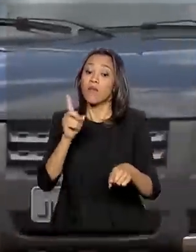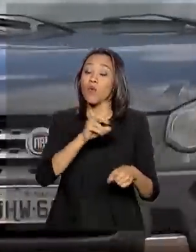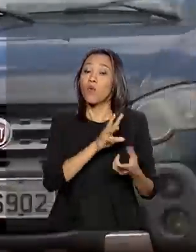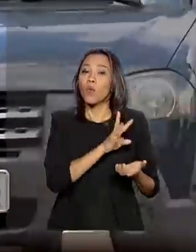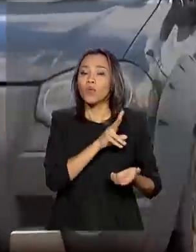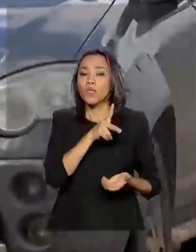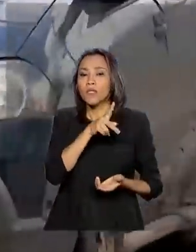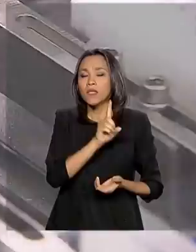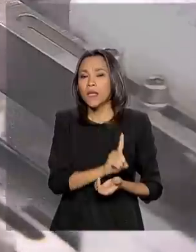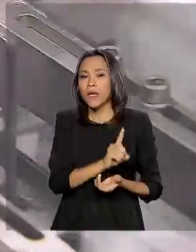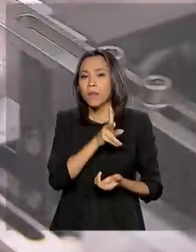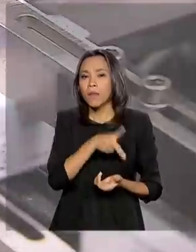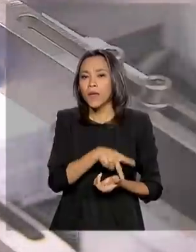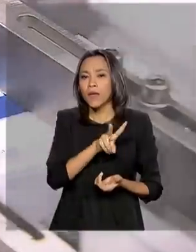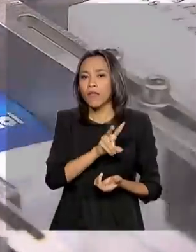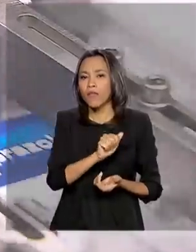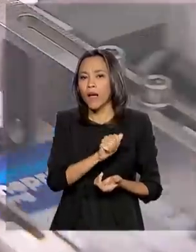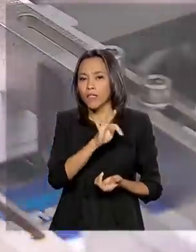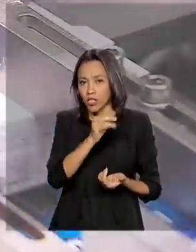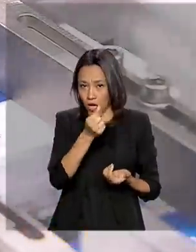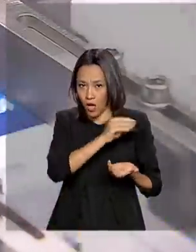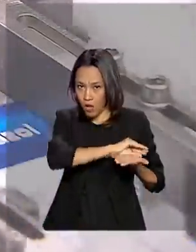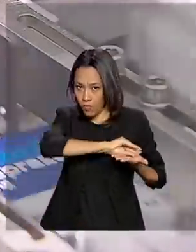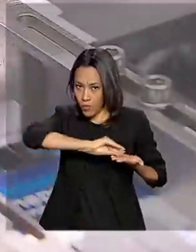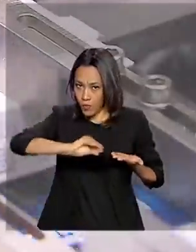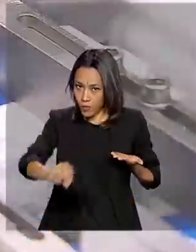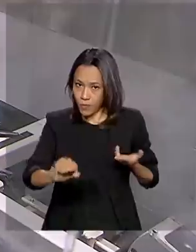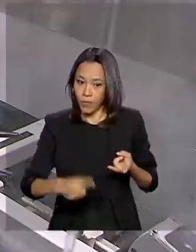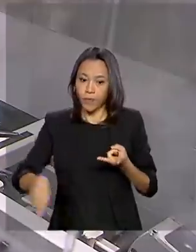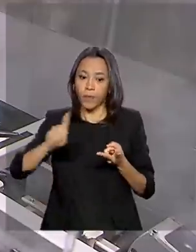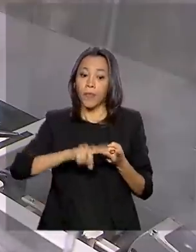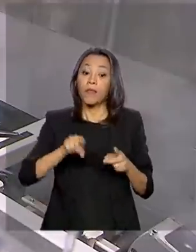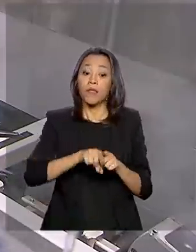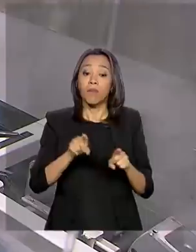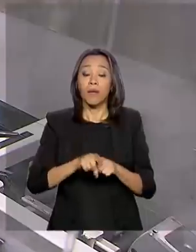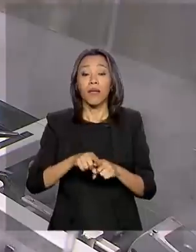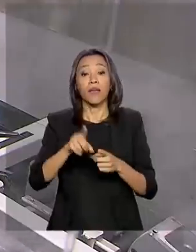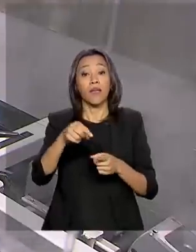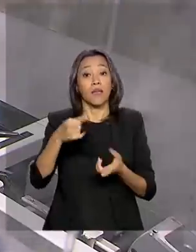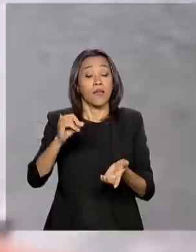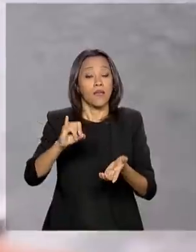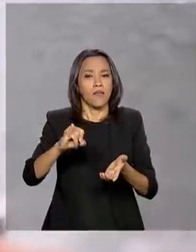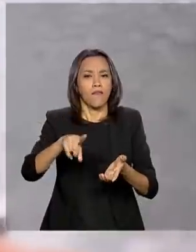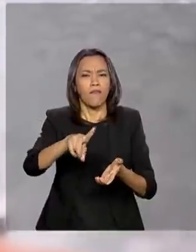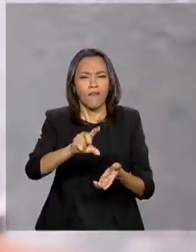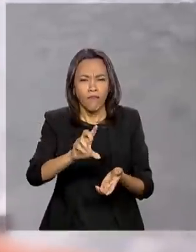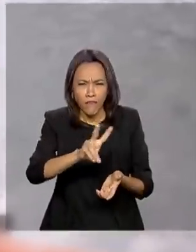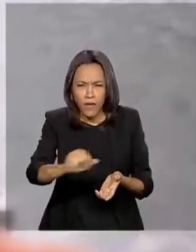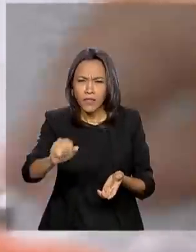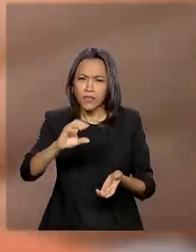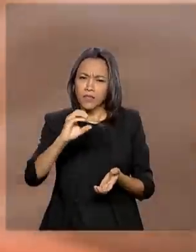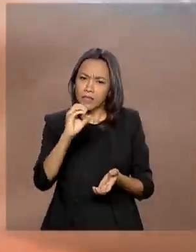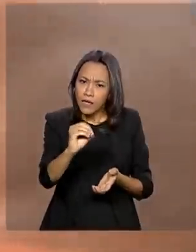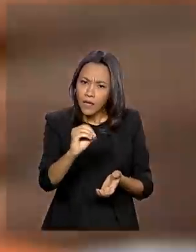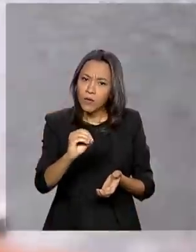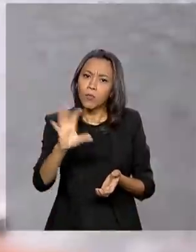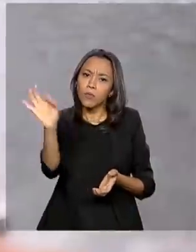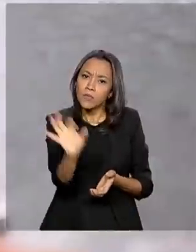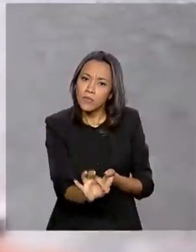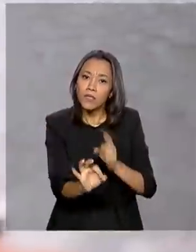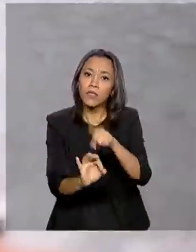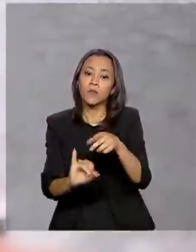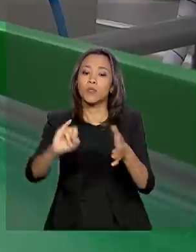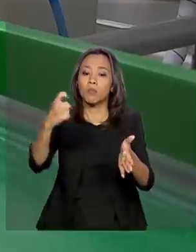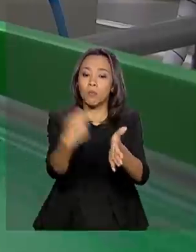veicular obrigatório. Também vão ser reduzidas a zero as alíquotas de importação para medicamentos de uso médico